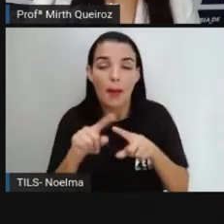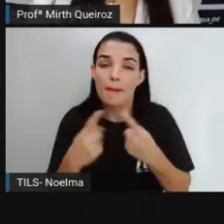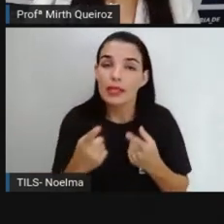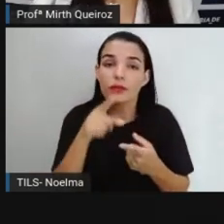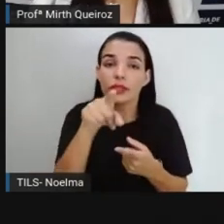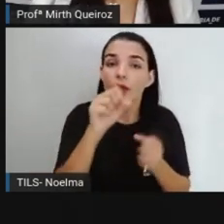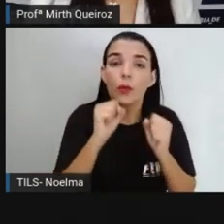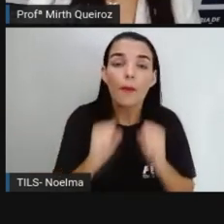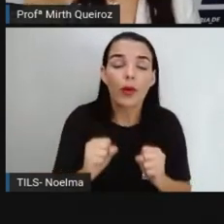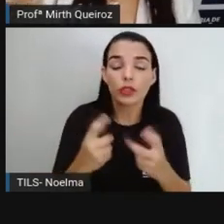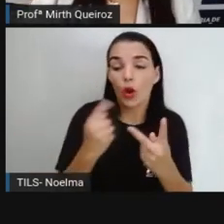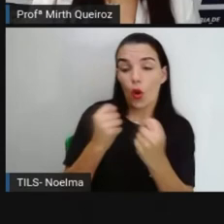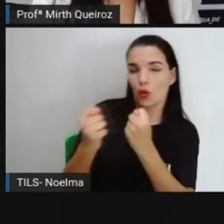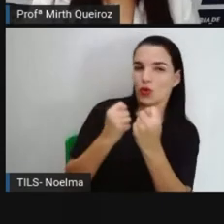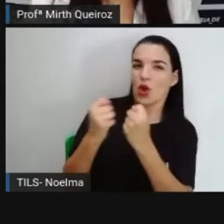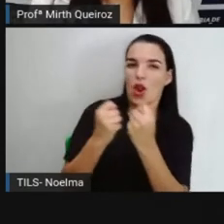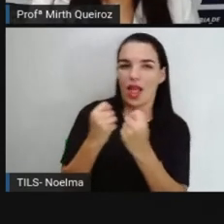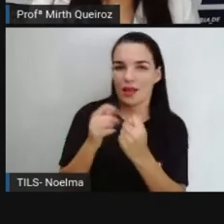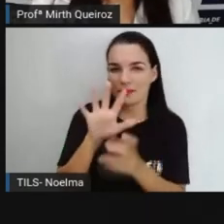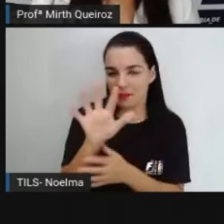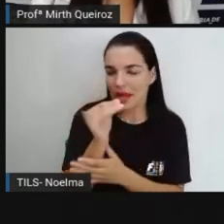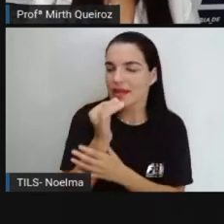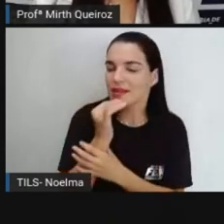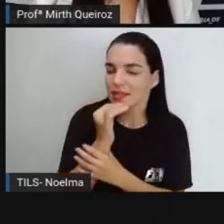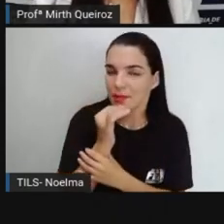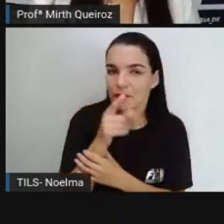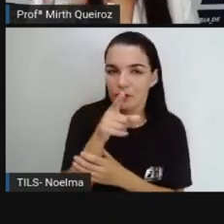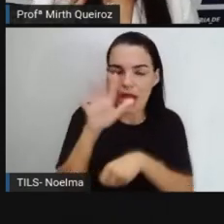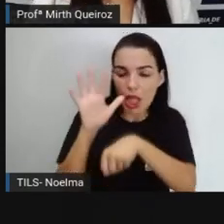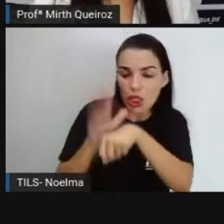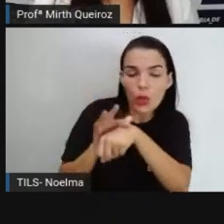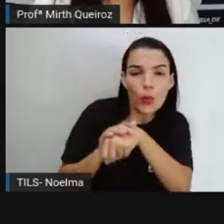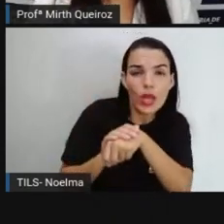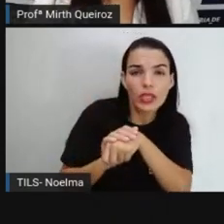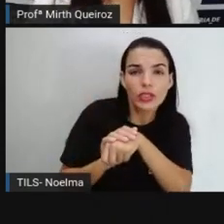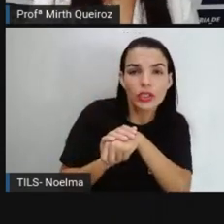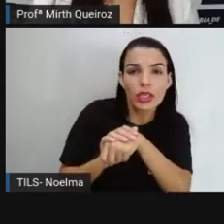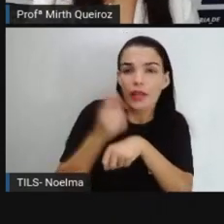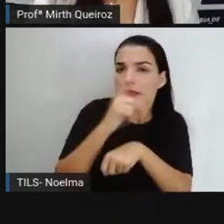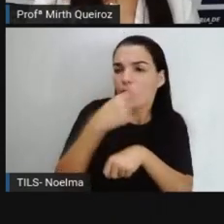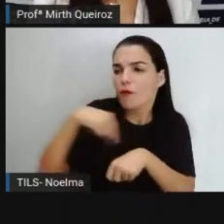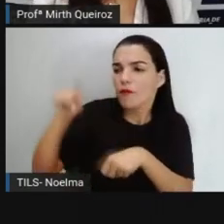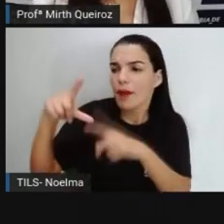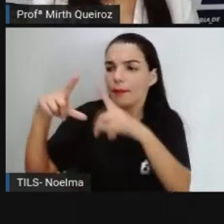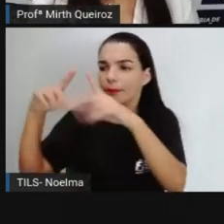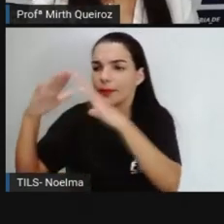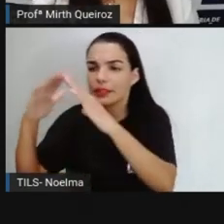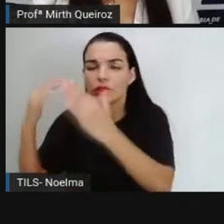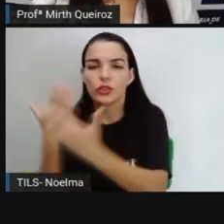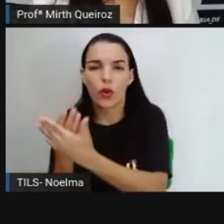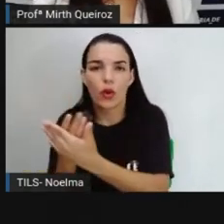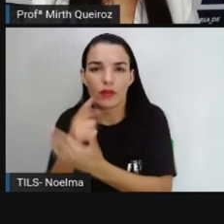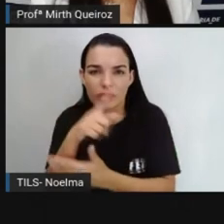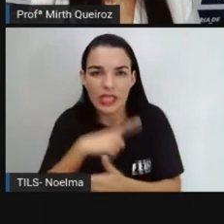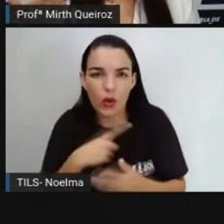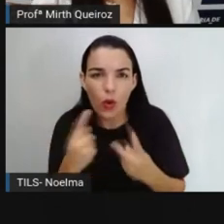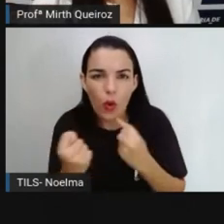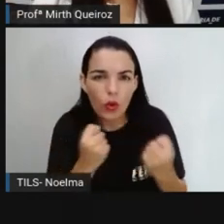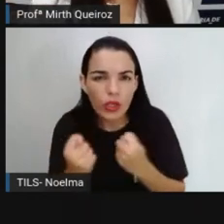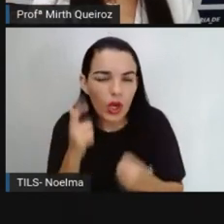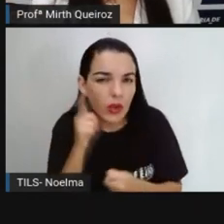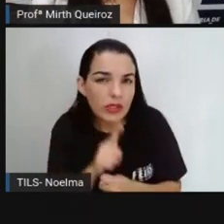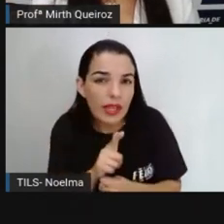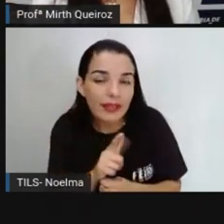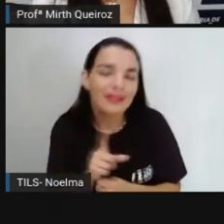do seu controle Você adoece Não pode ir para a escola É algo que está No seu controle? Não Isso acontece com todo mundo Não está Não